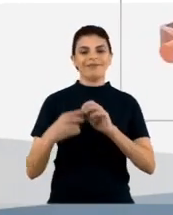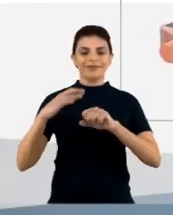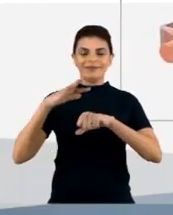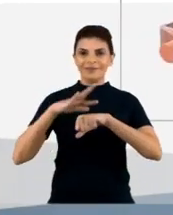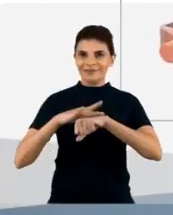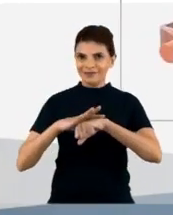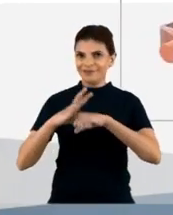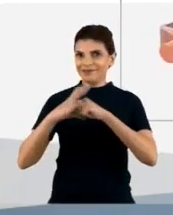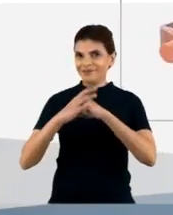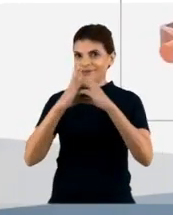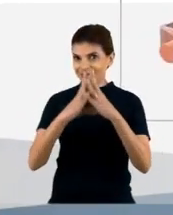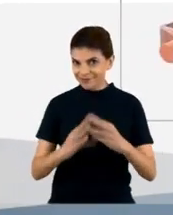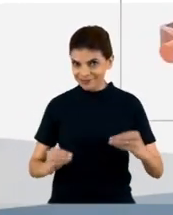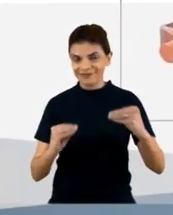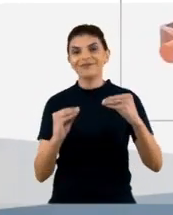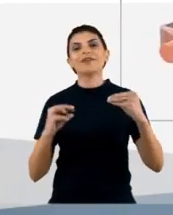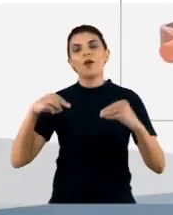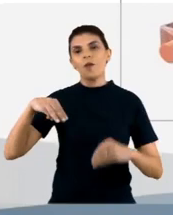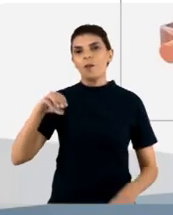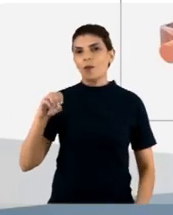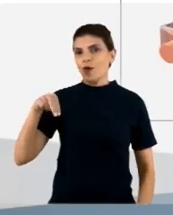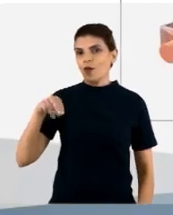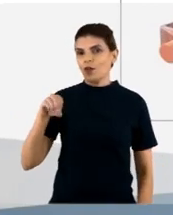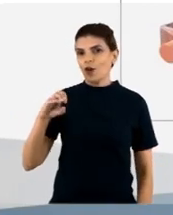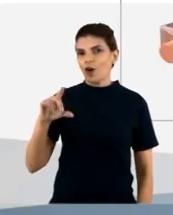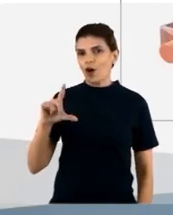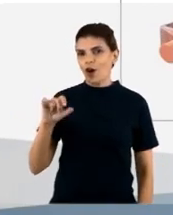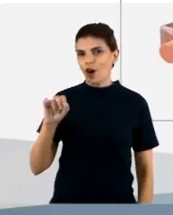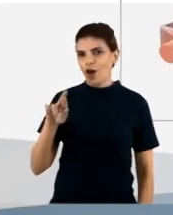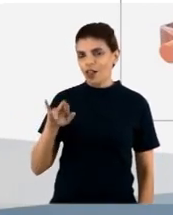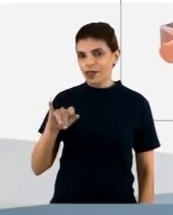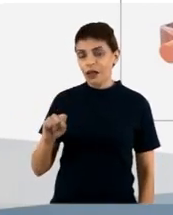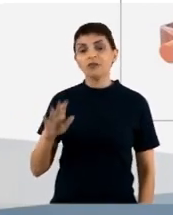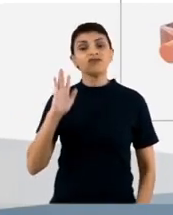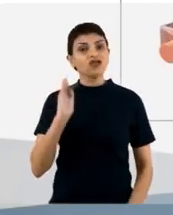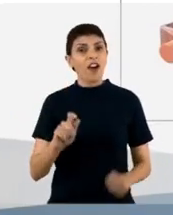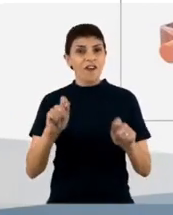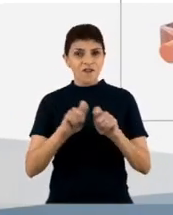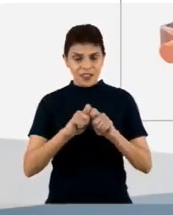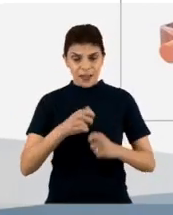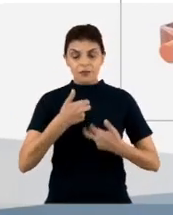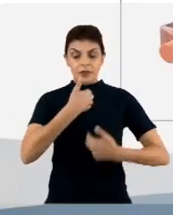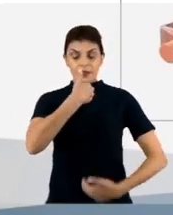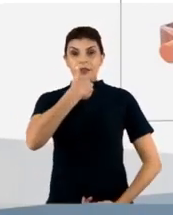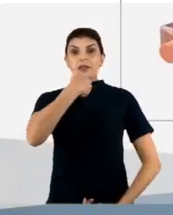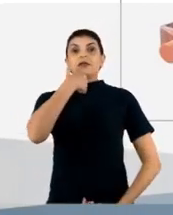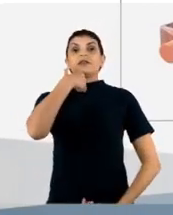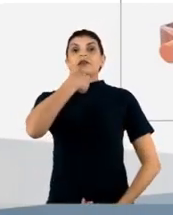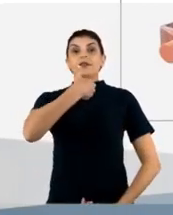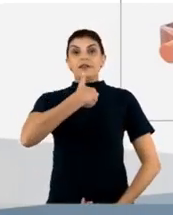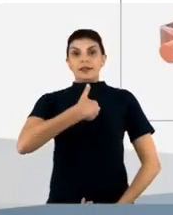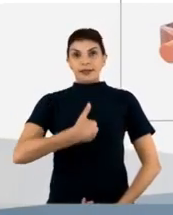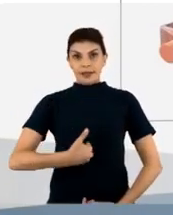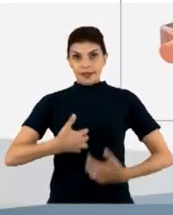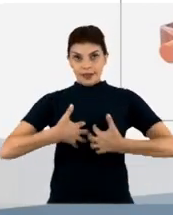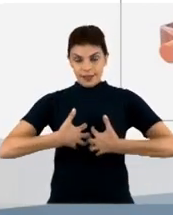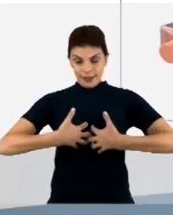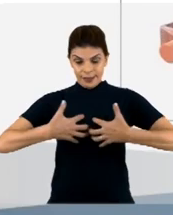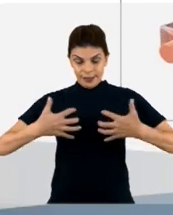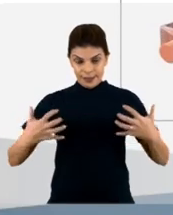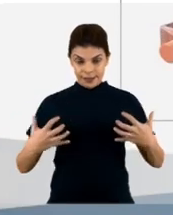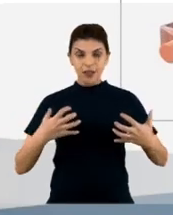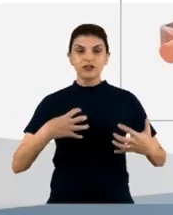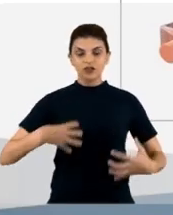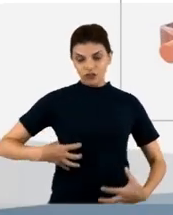Depois, então, dessa etapa de imunização, quando nós realizamos a esplenectomia, nós realizamos, de fato, o que nós